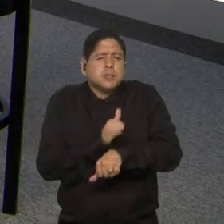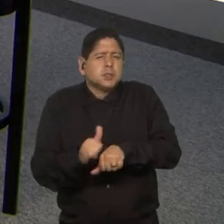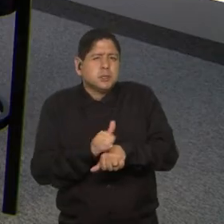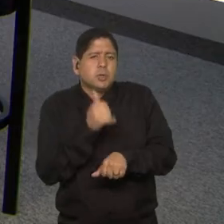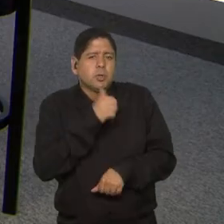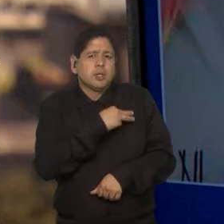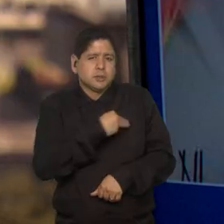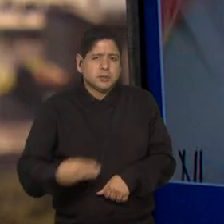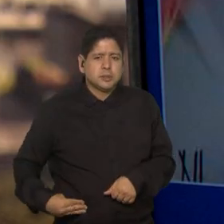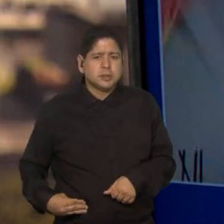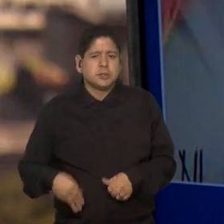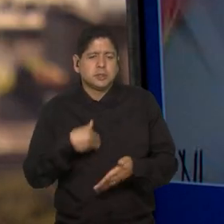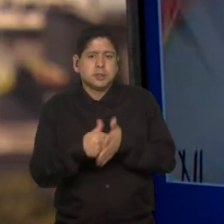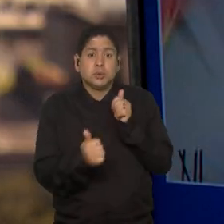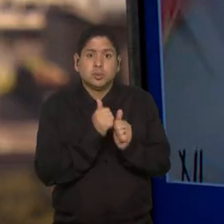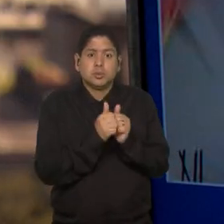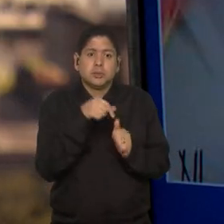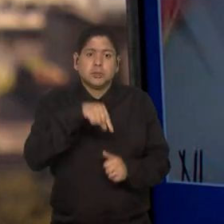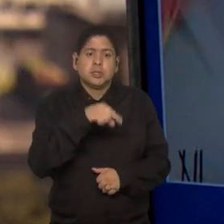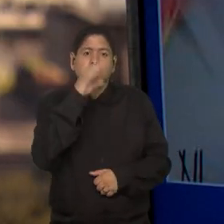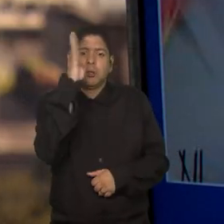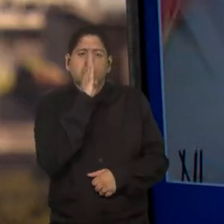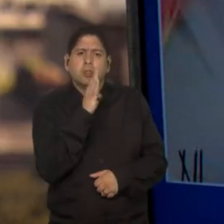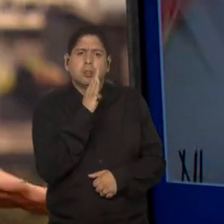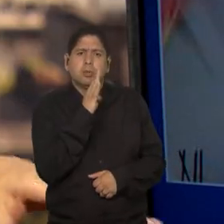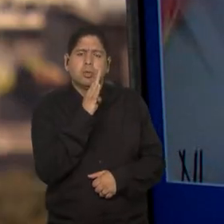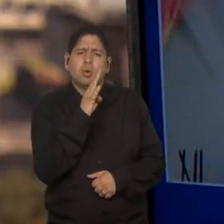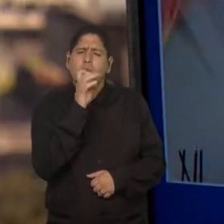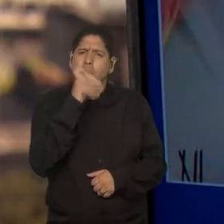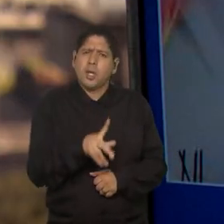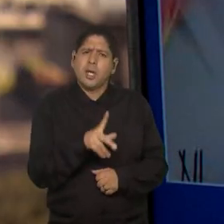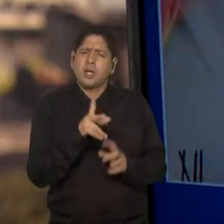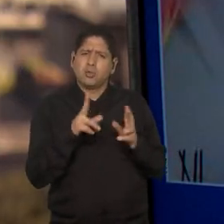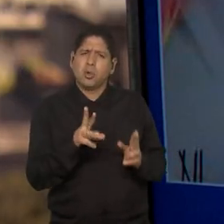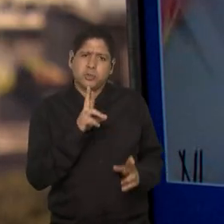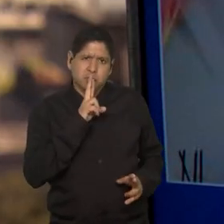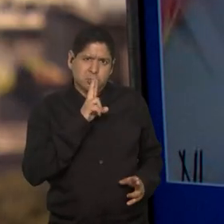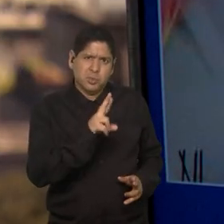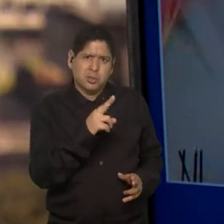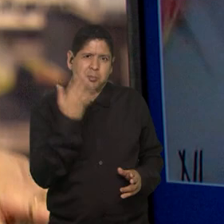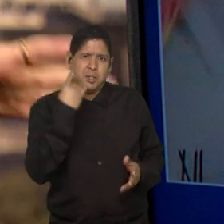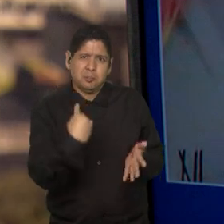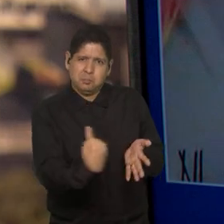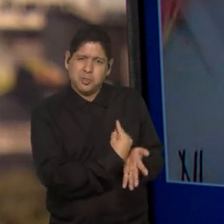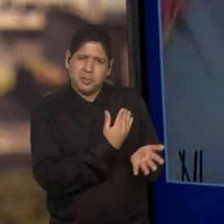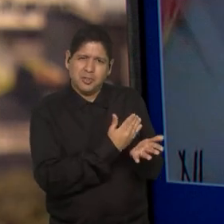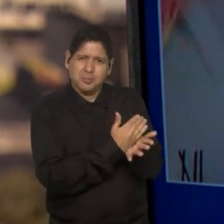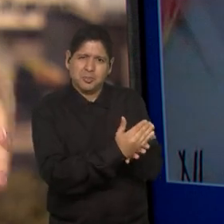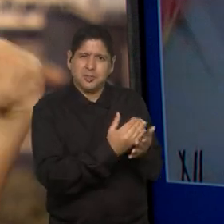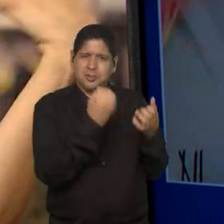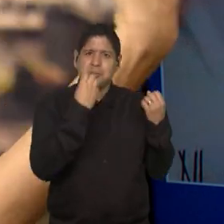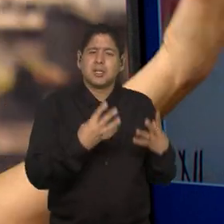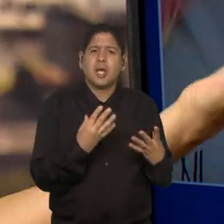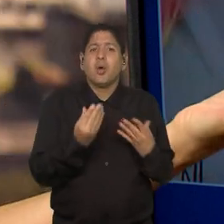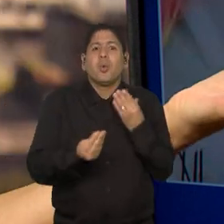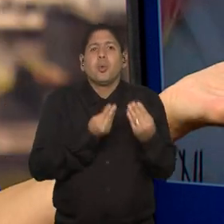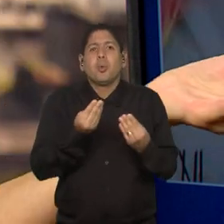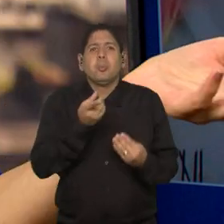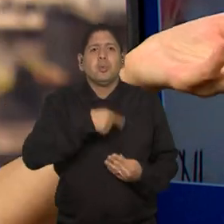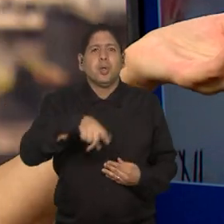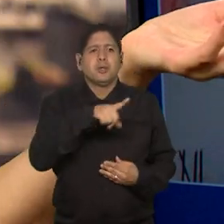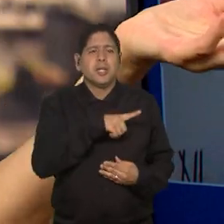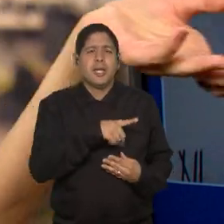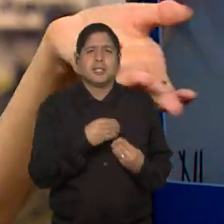do futebol feminino no Brasil. Isso seria uma resposta para essa pergunta que eu fiz lá no início, né? De que forma que a gente